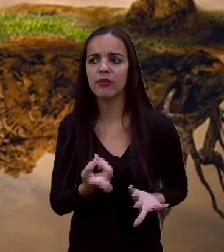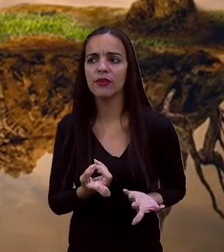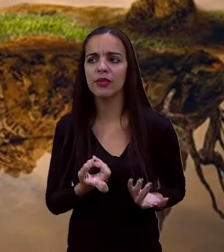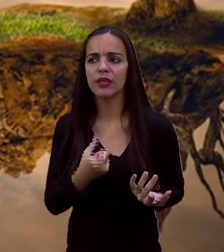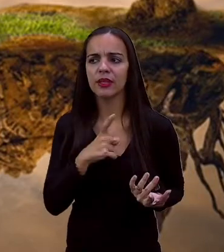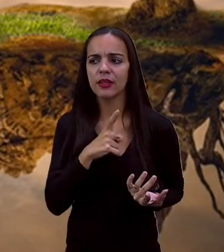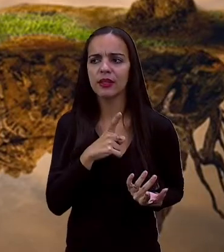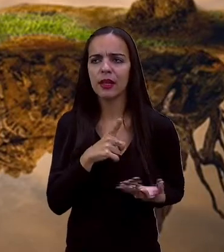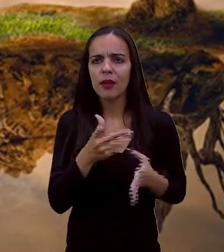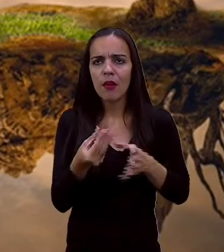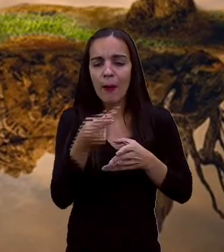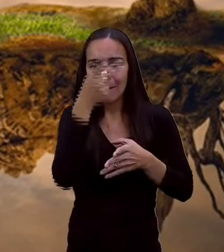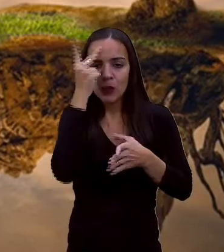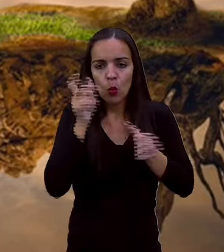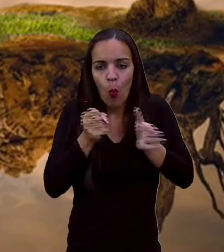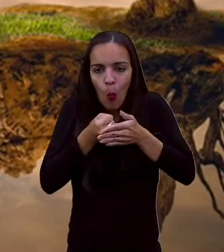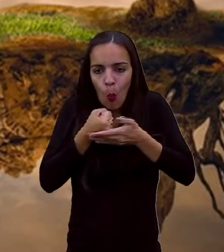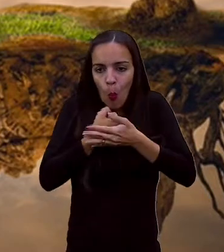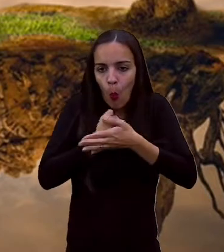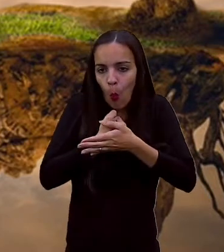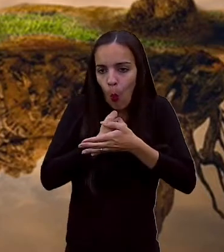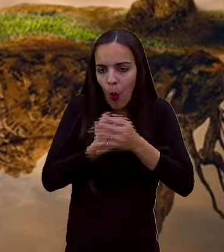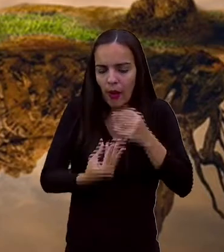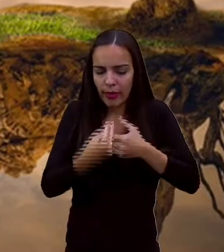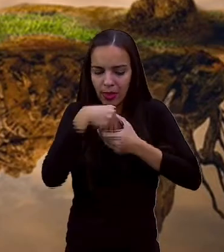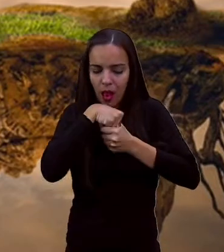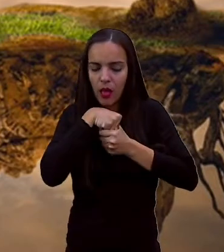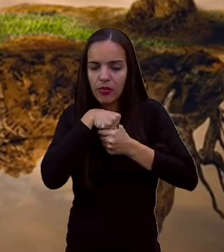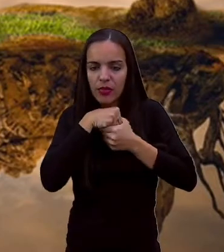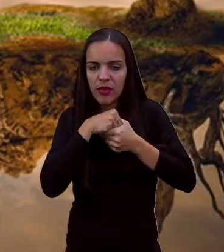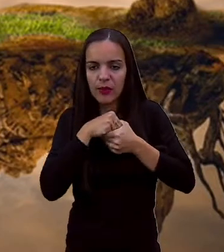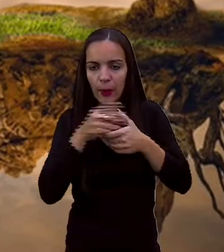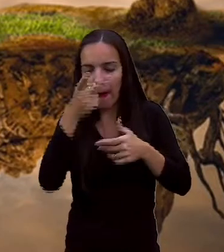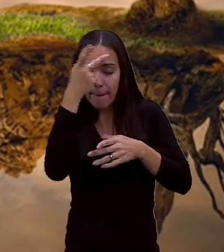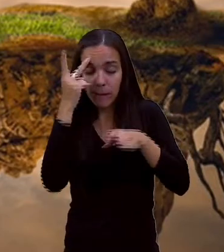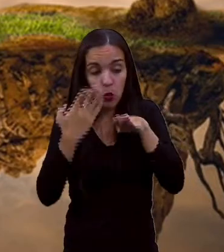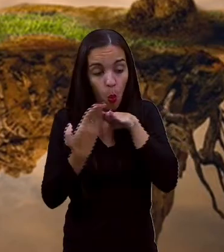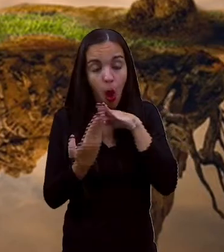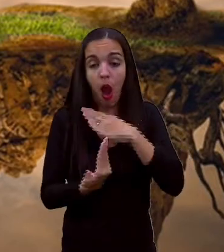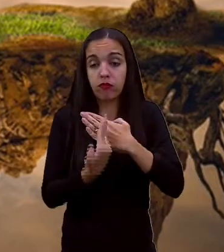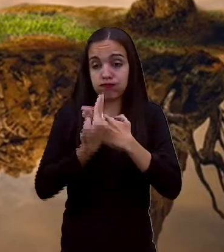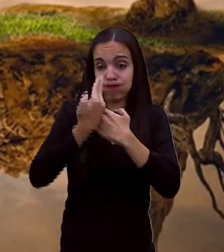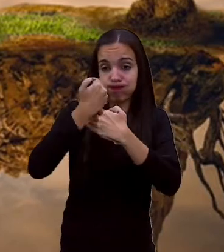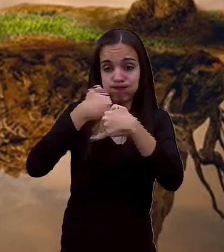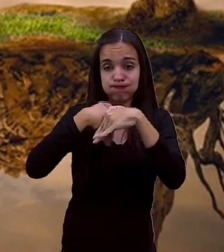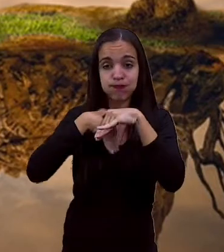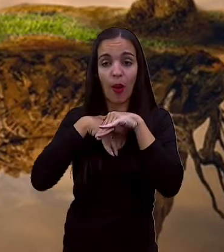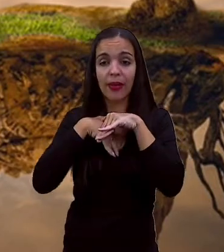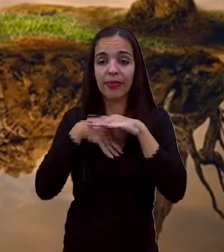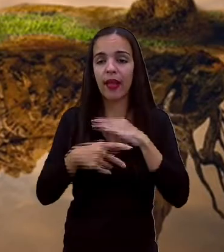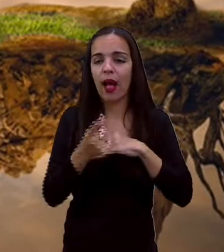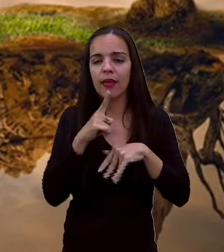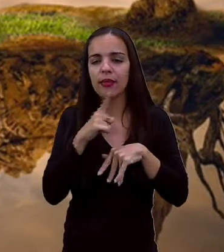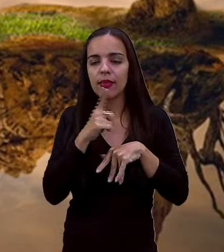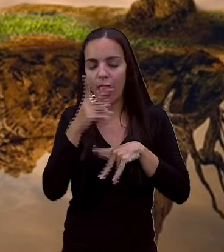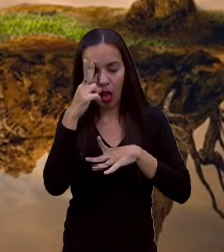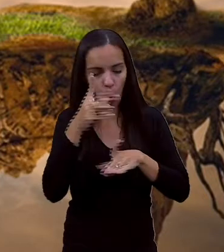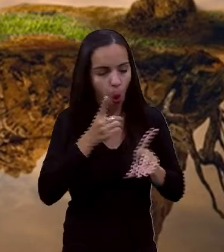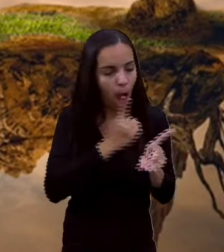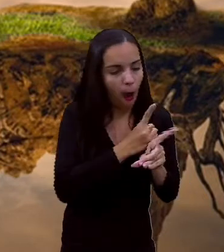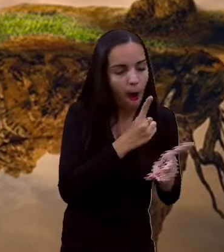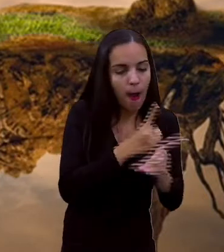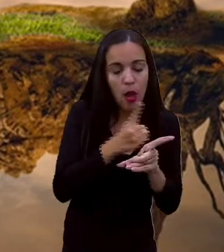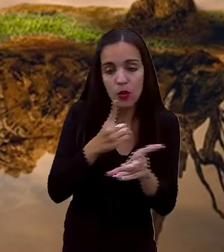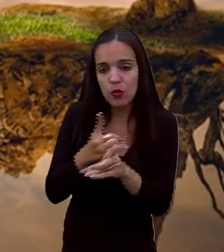oculta que enfatiza os sentimentos e as memórias e as motivações secretas dos personagens.